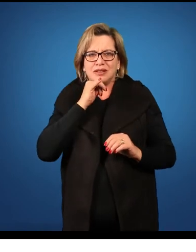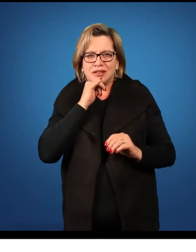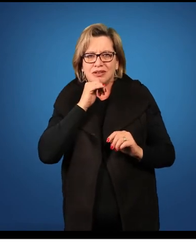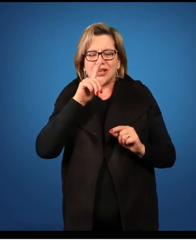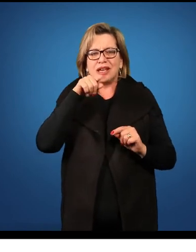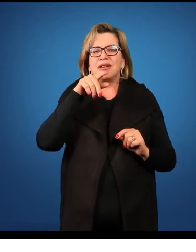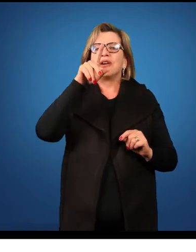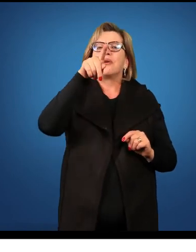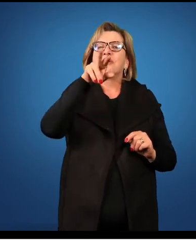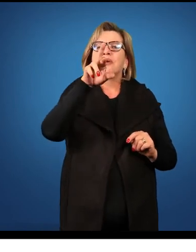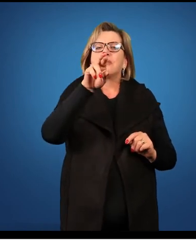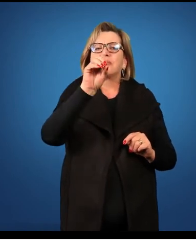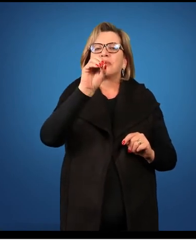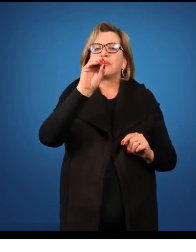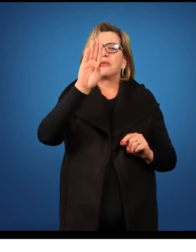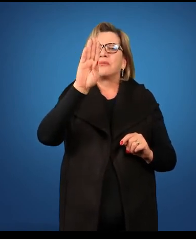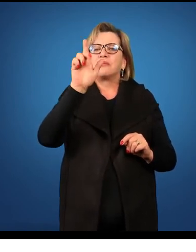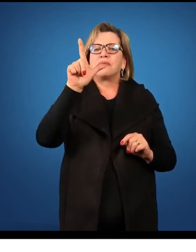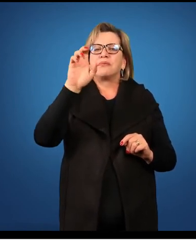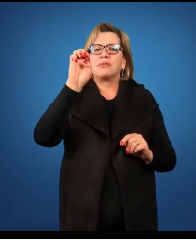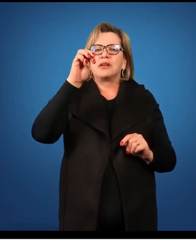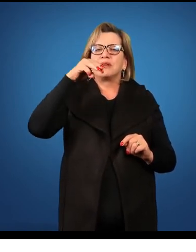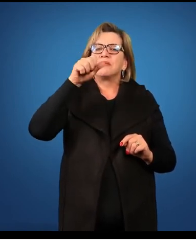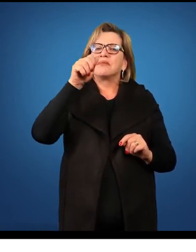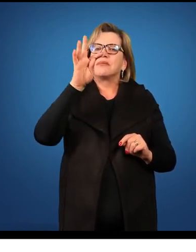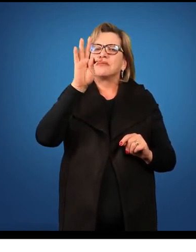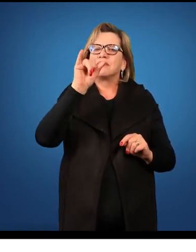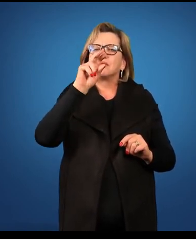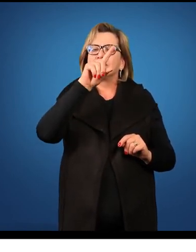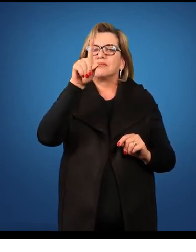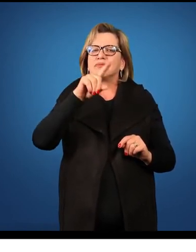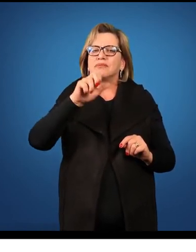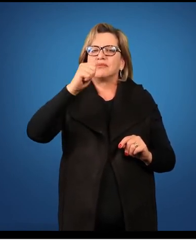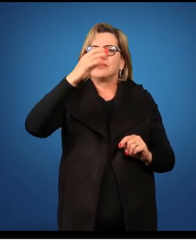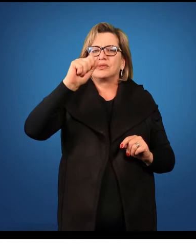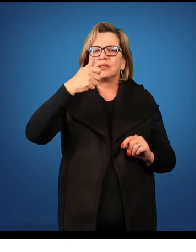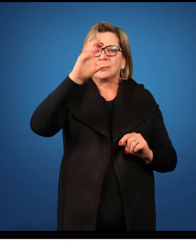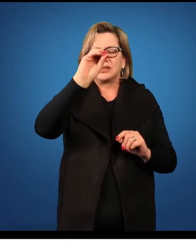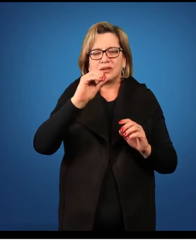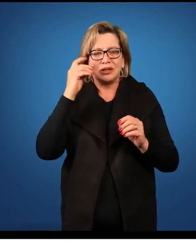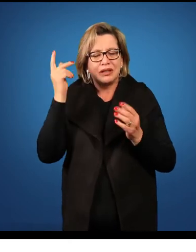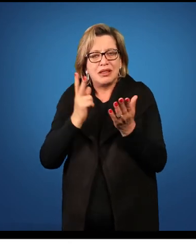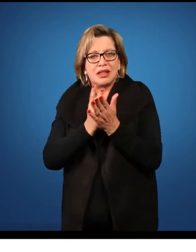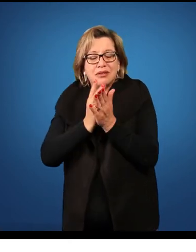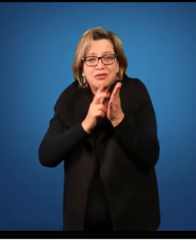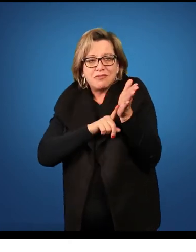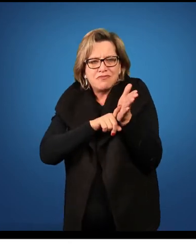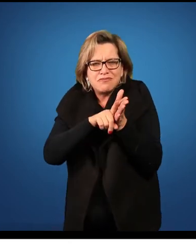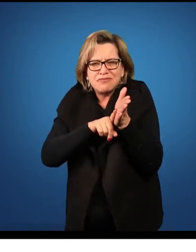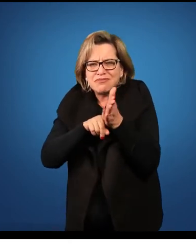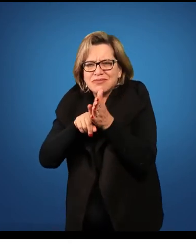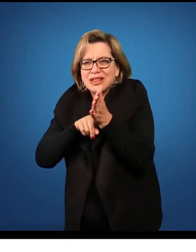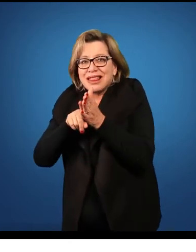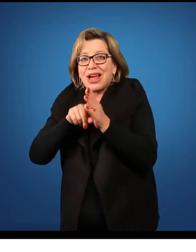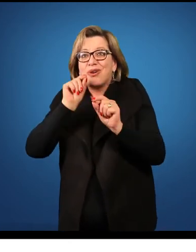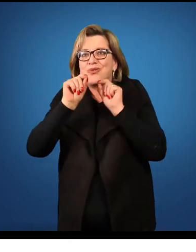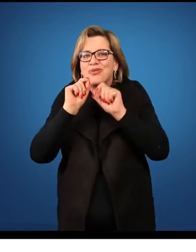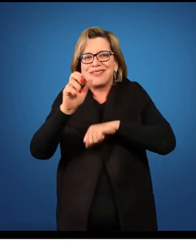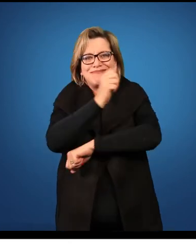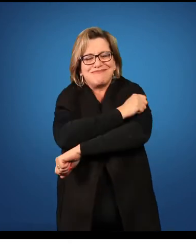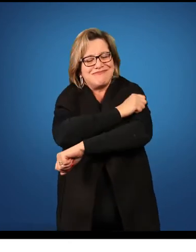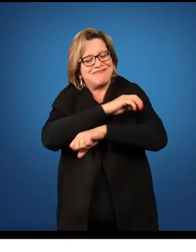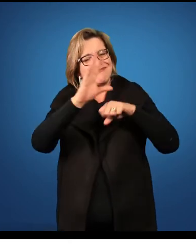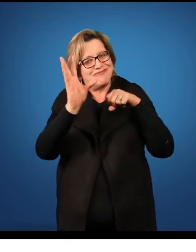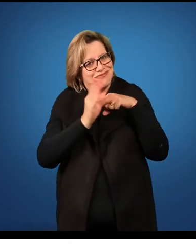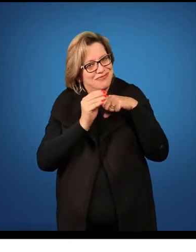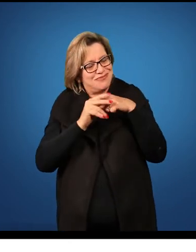problematizadora. Nessa abordagem, então, o que acontece é que eu vou investigar o conhecimento dos alunos acerca daquele